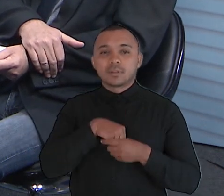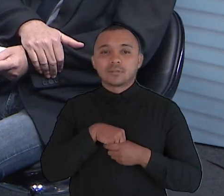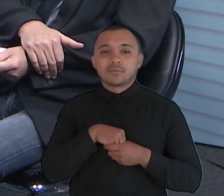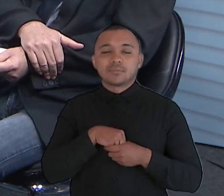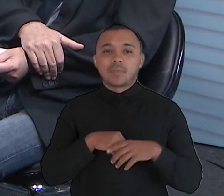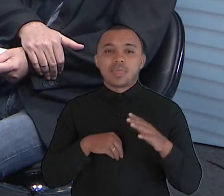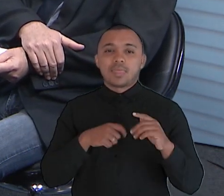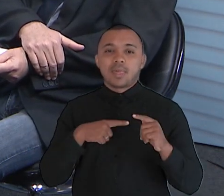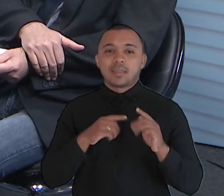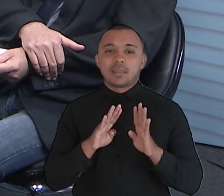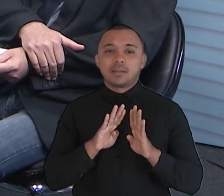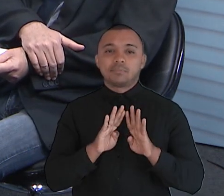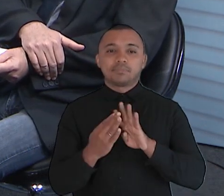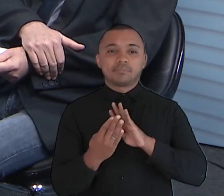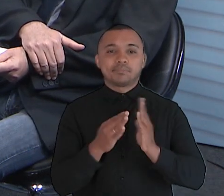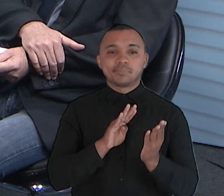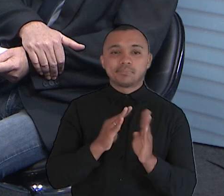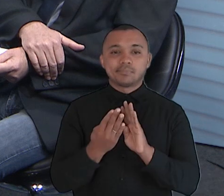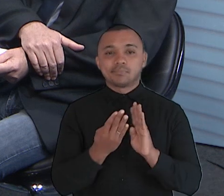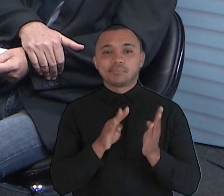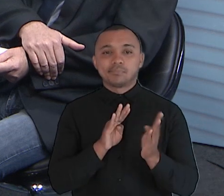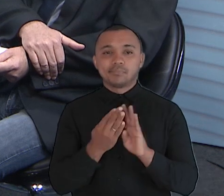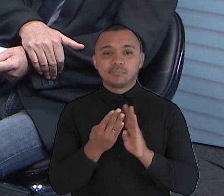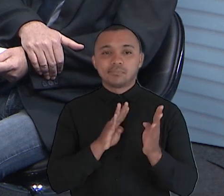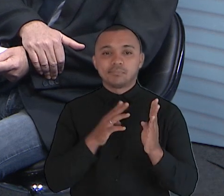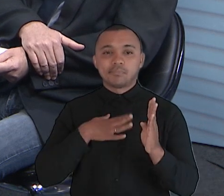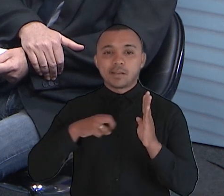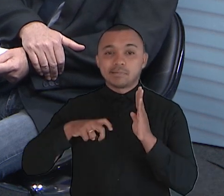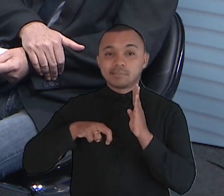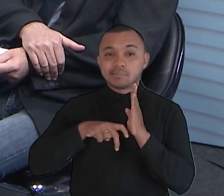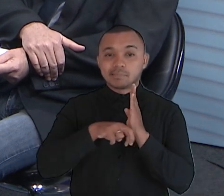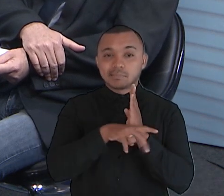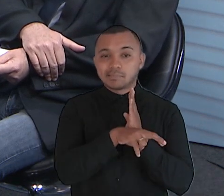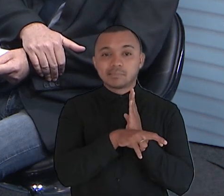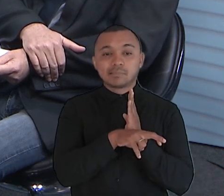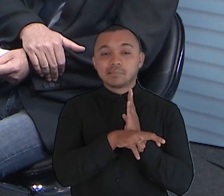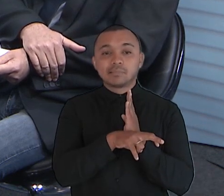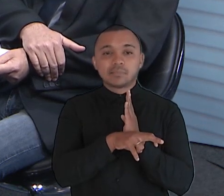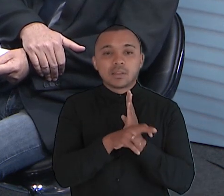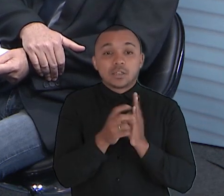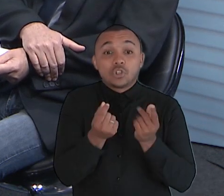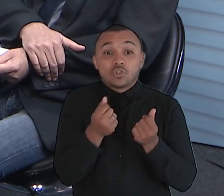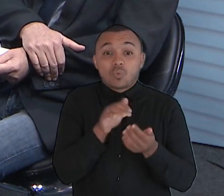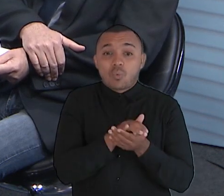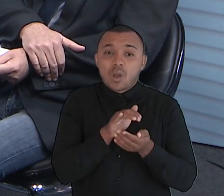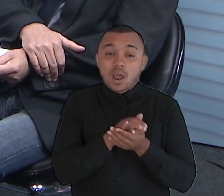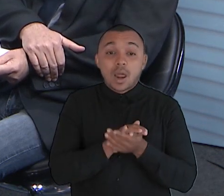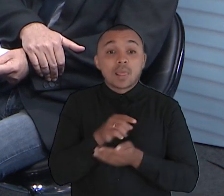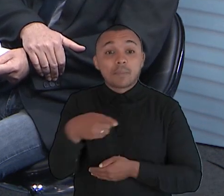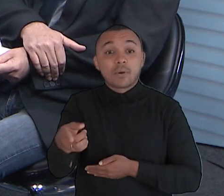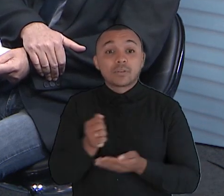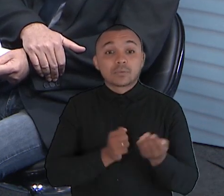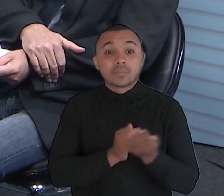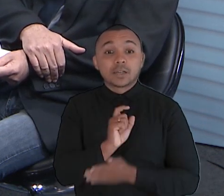para comprar um din-din na porta, no portão da escola, para poder merendar na hora do intervalo, porque nem merenda tinha também na escola.